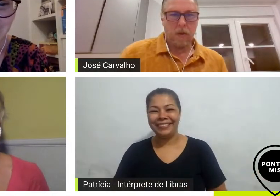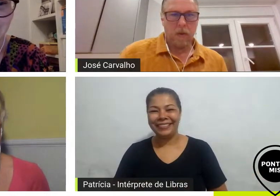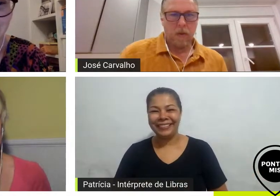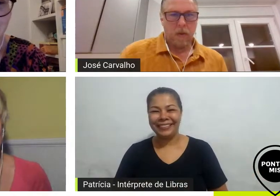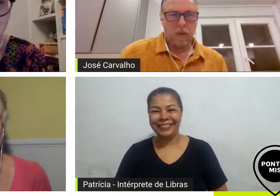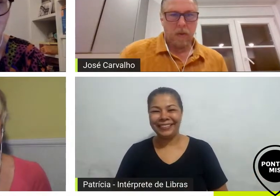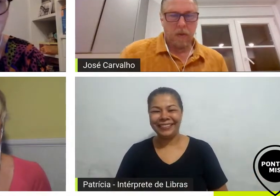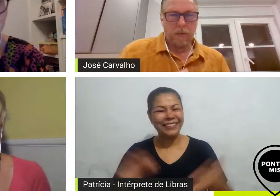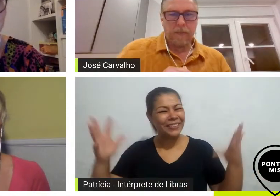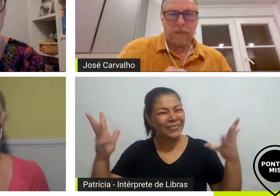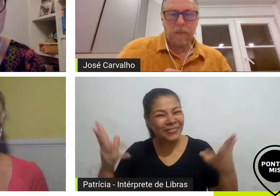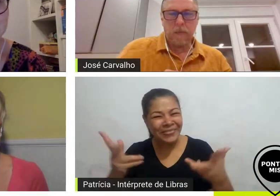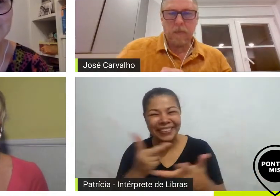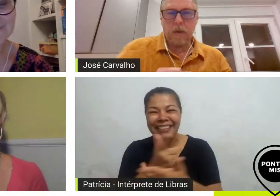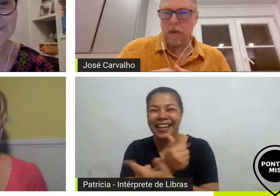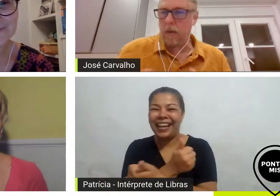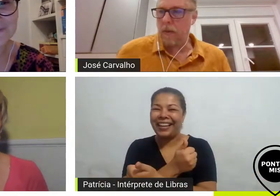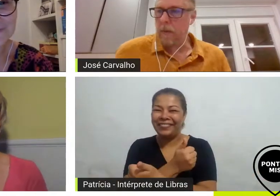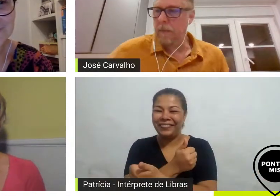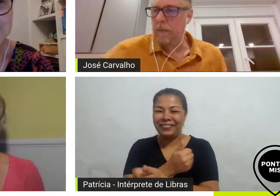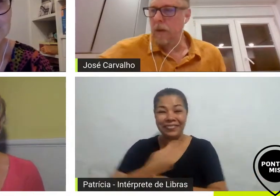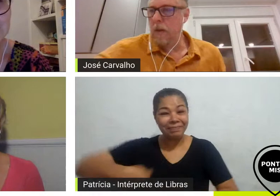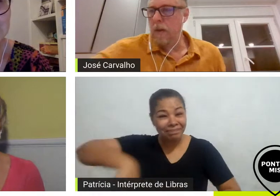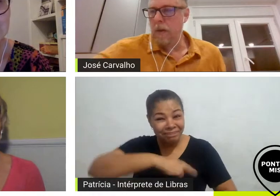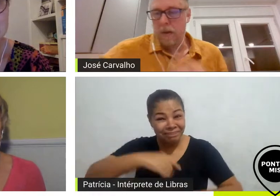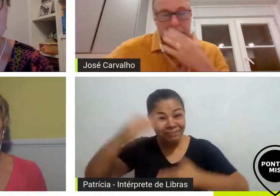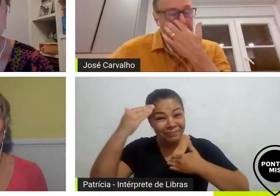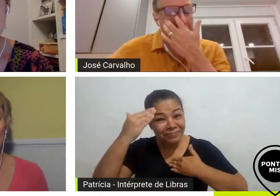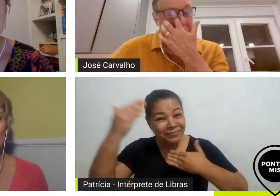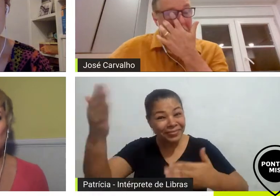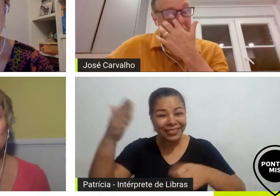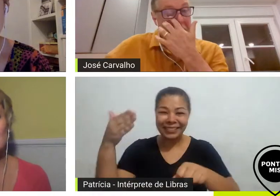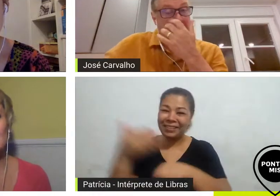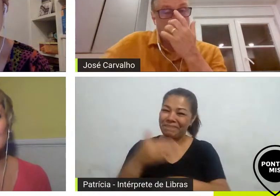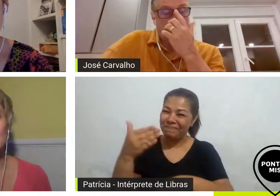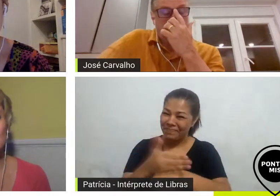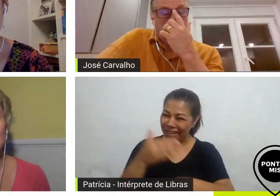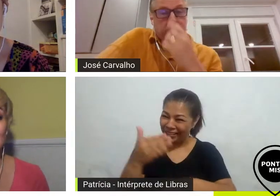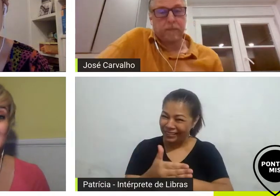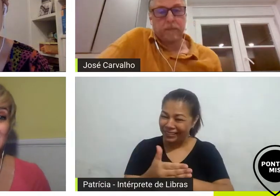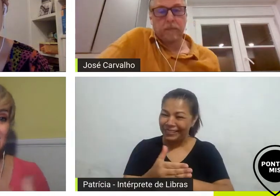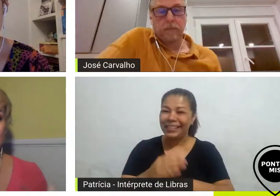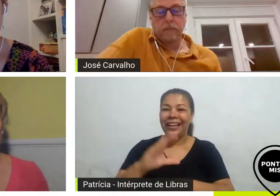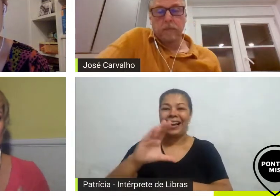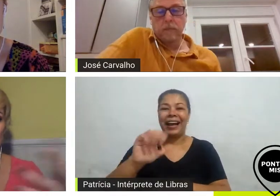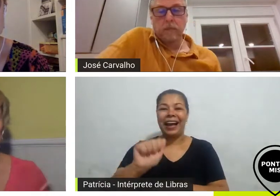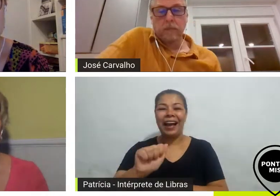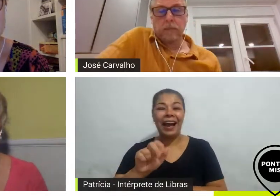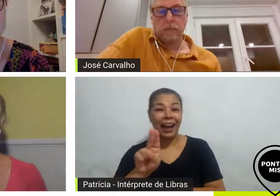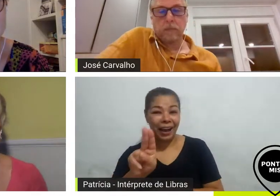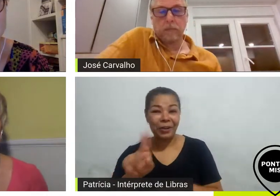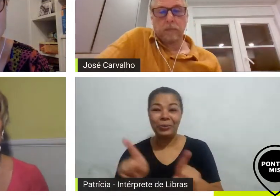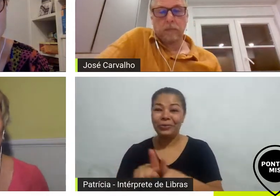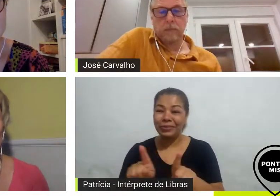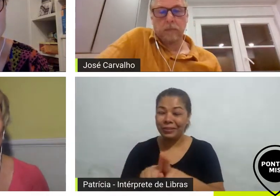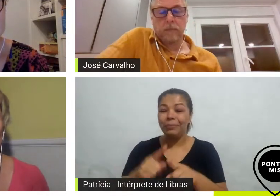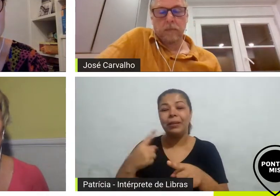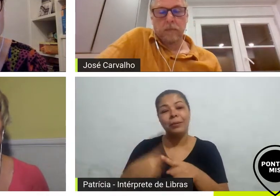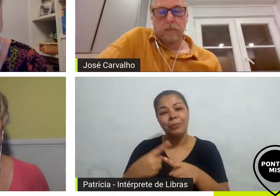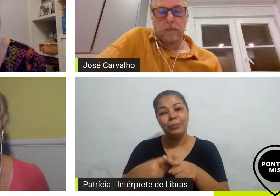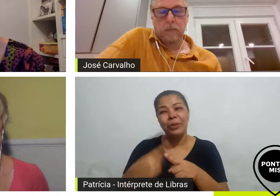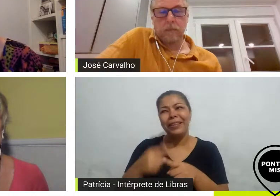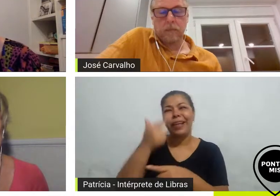maravilha a gente agradece demais também essa participação do Cal porque ele ia está em outro país também